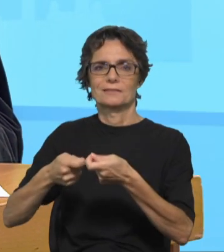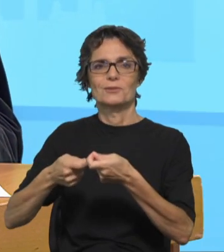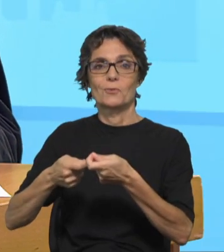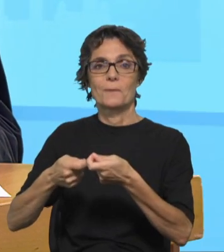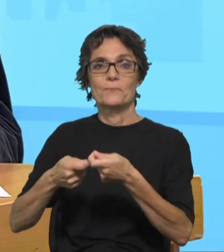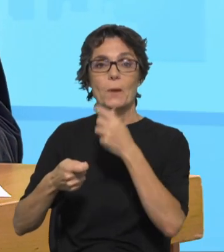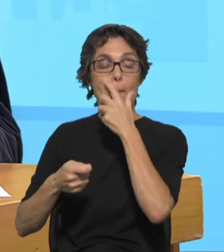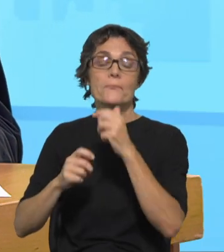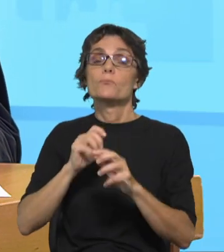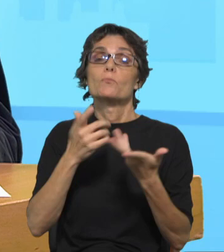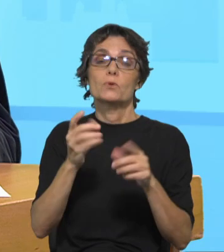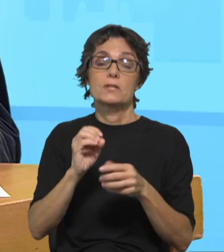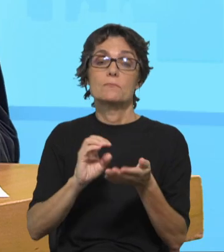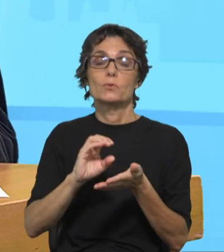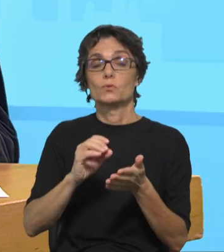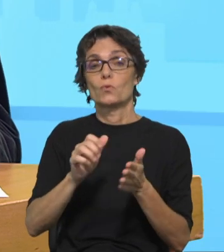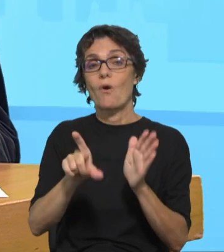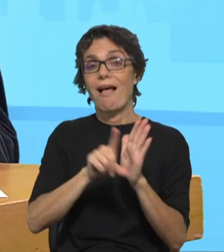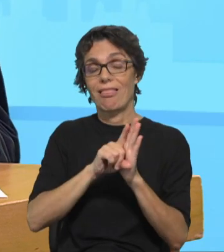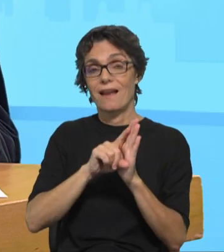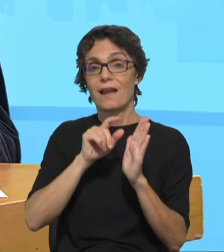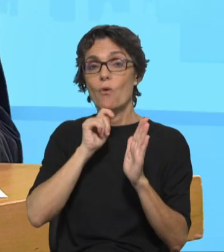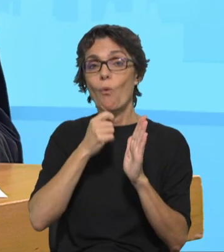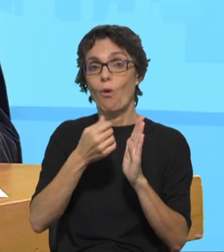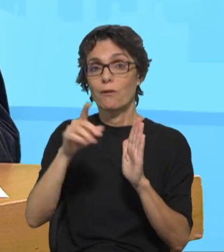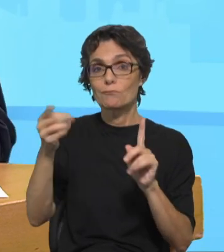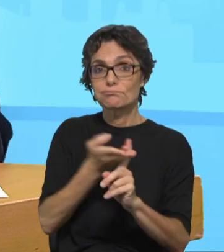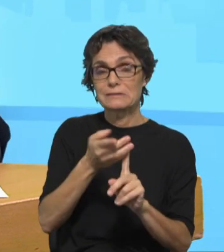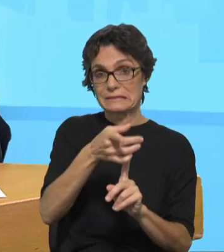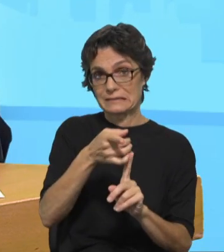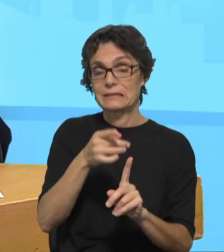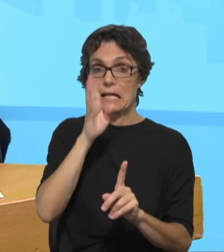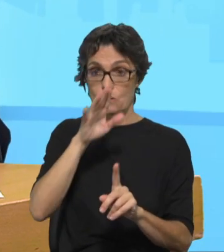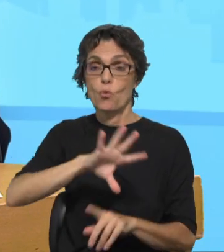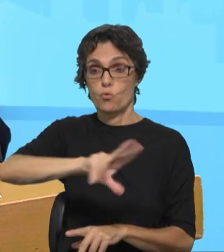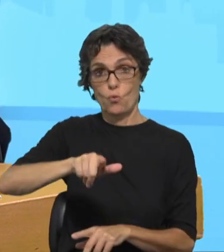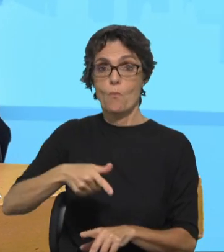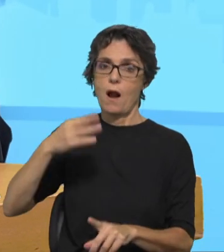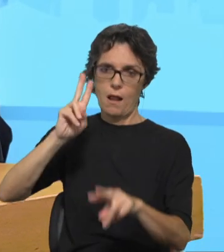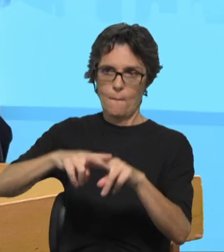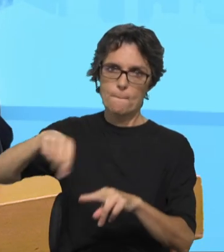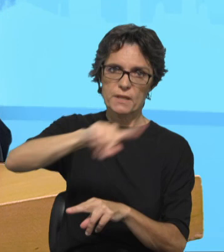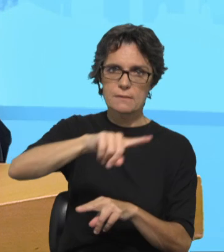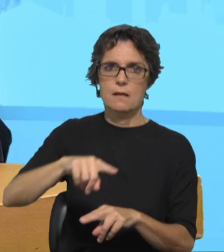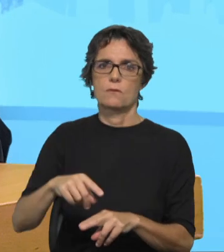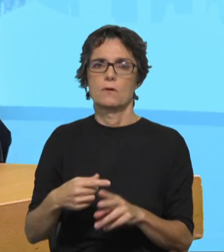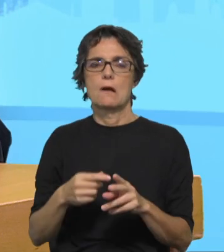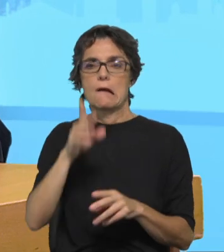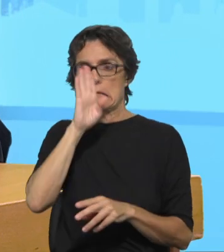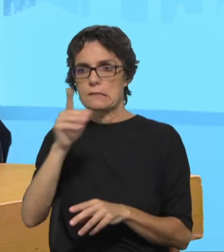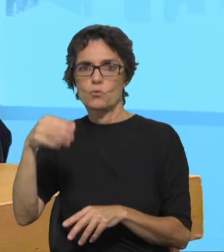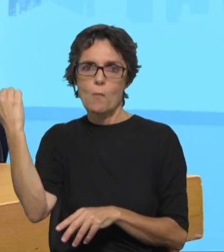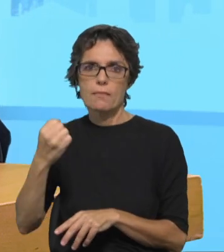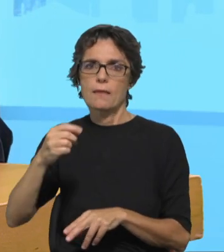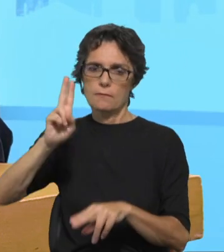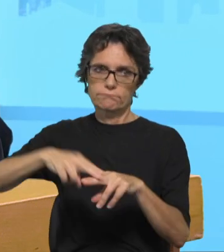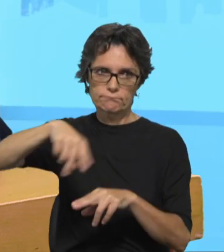o Código Penal, estabelece penas, se roubares, vais tantos dias de prisão, se matares, vais mais dias, não é? E a